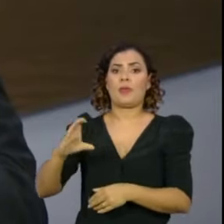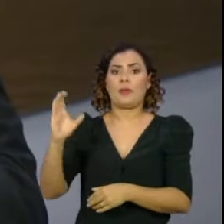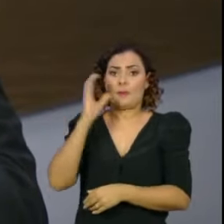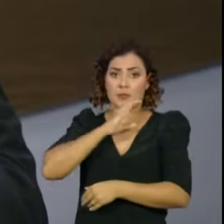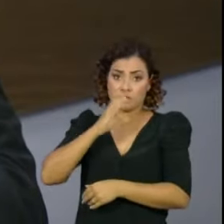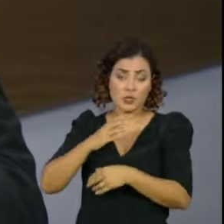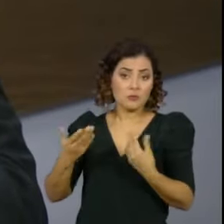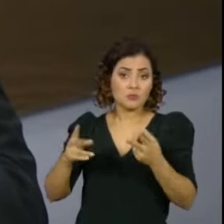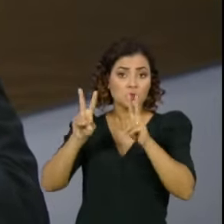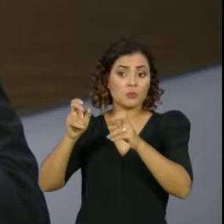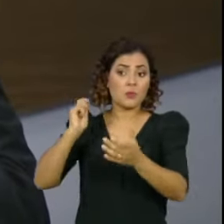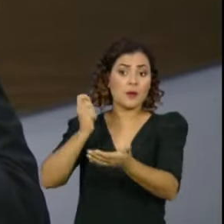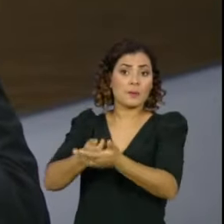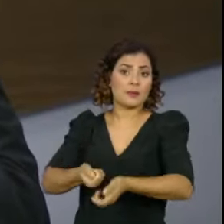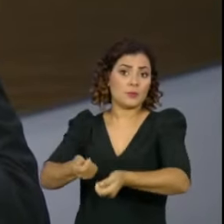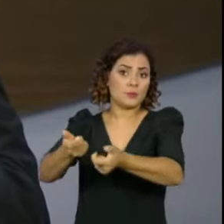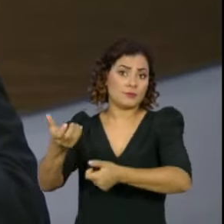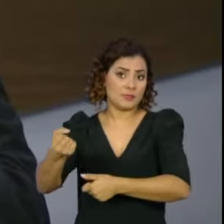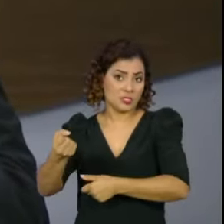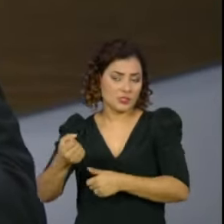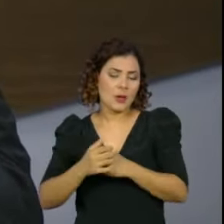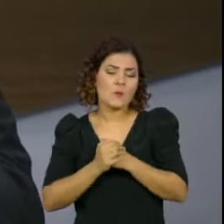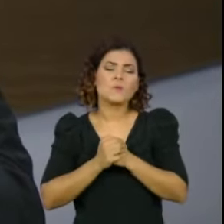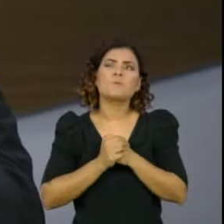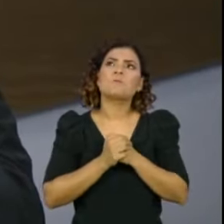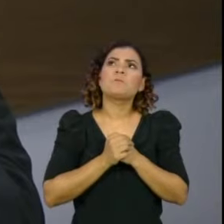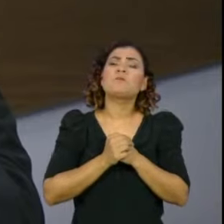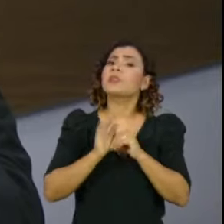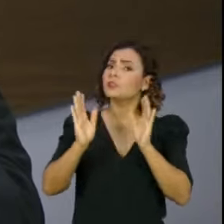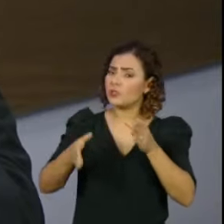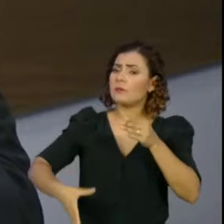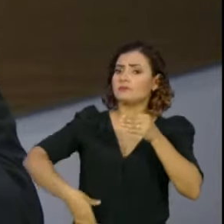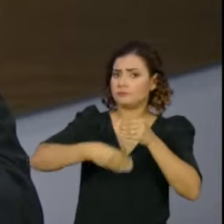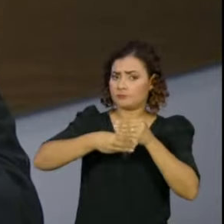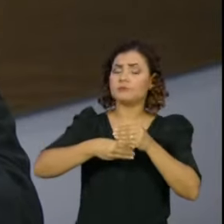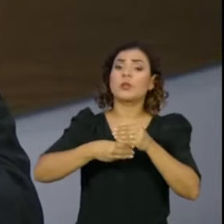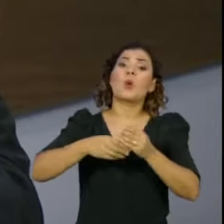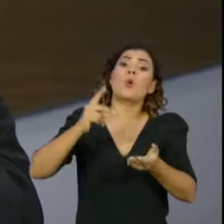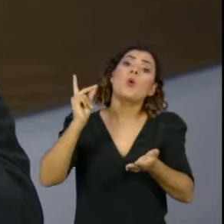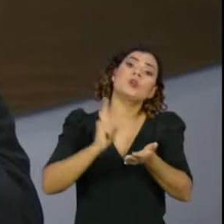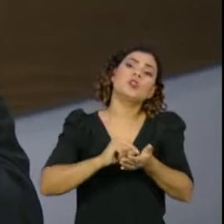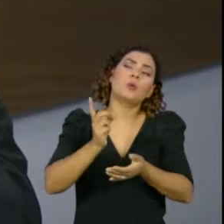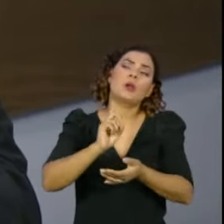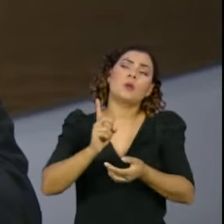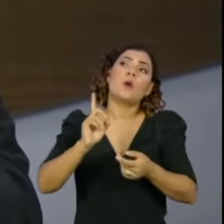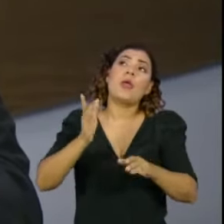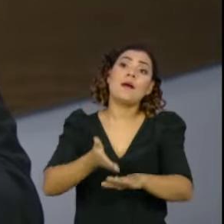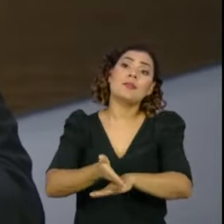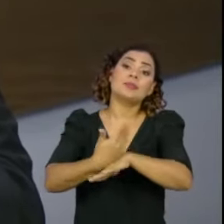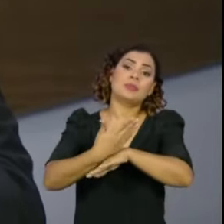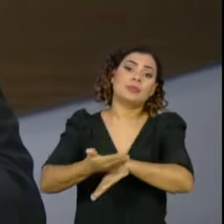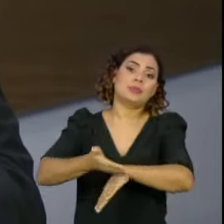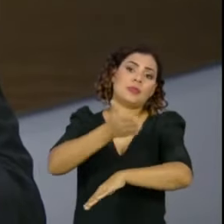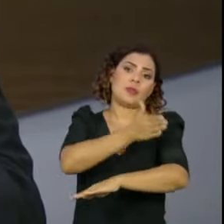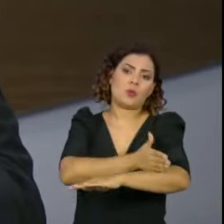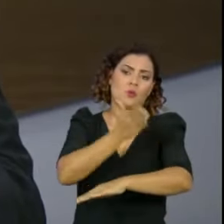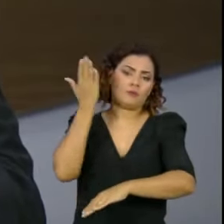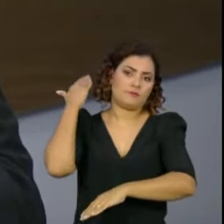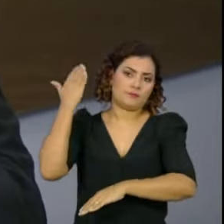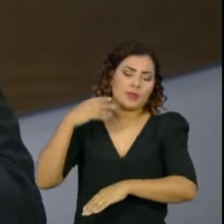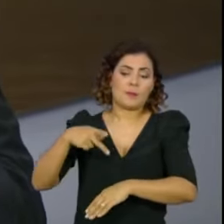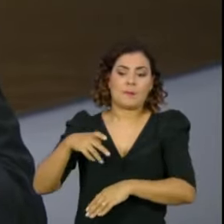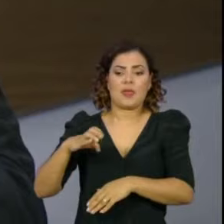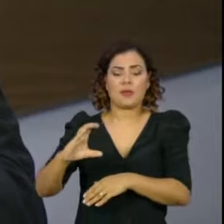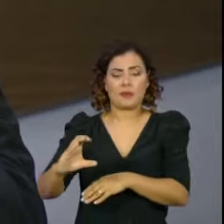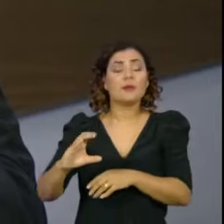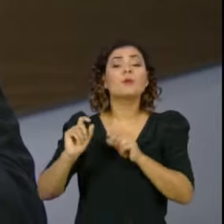e do pagamento do auxílio emergencial. Foi incluída na versão, não original, mas na versão anterior dessa PEC, um